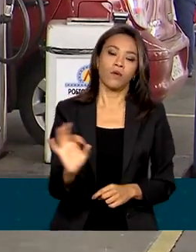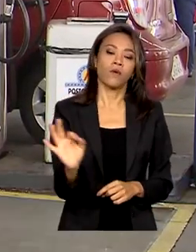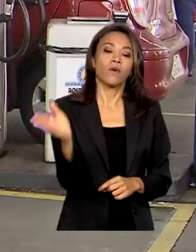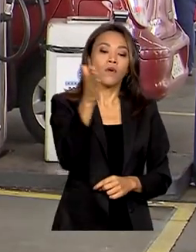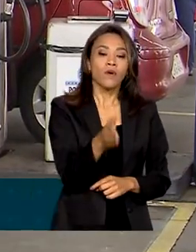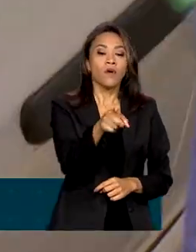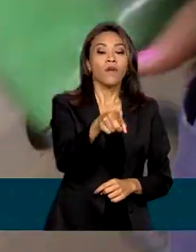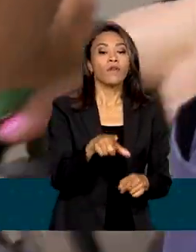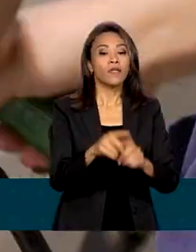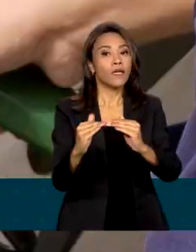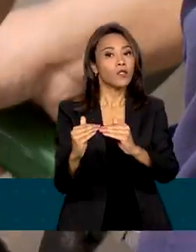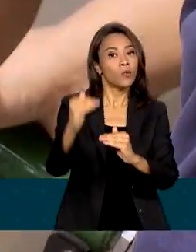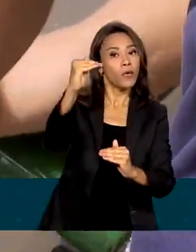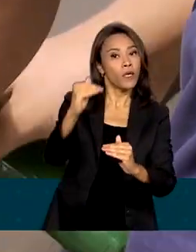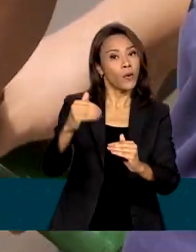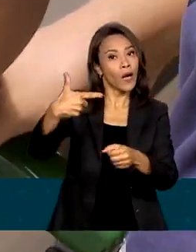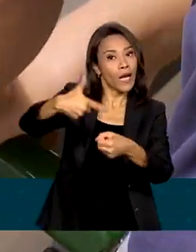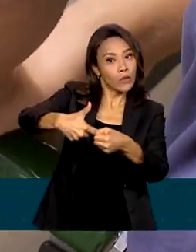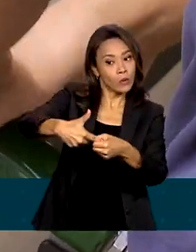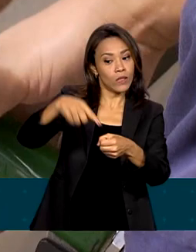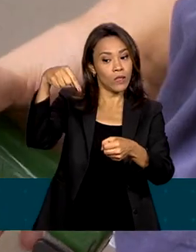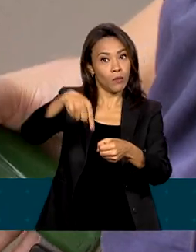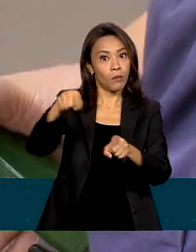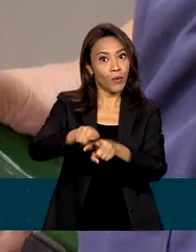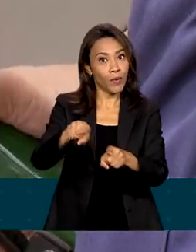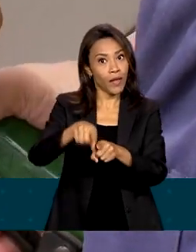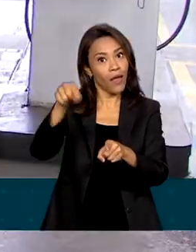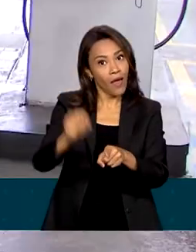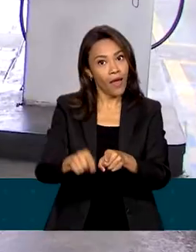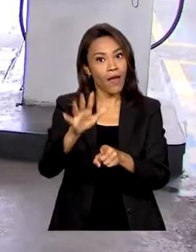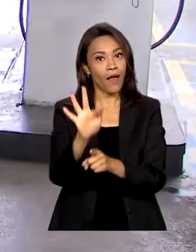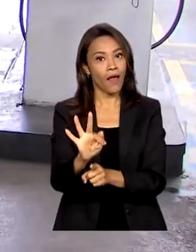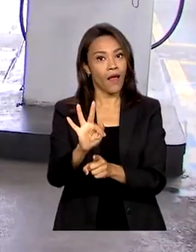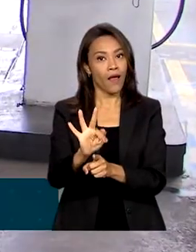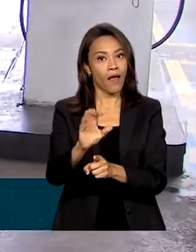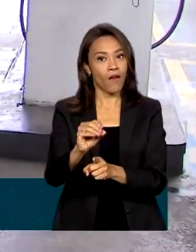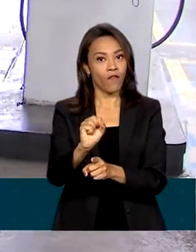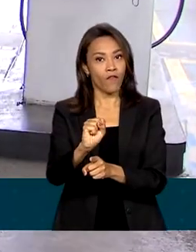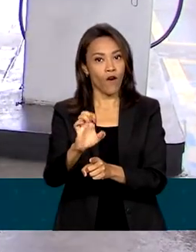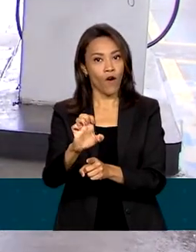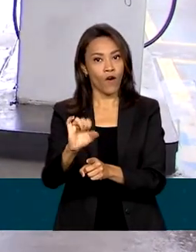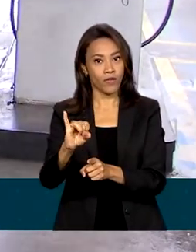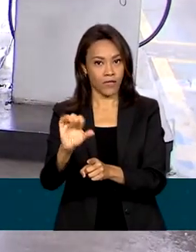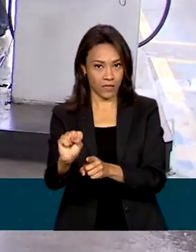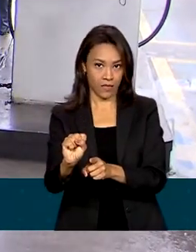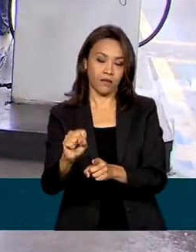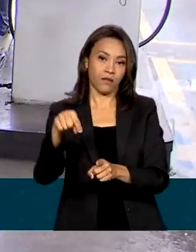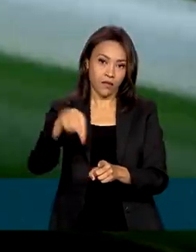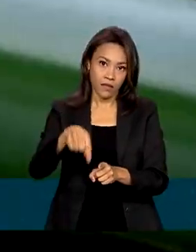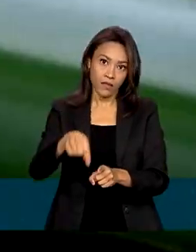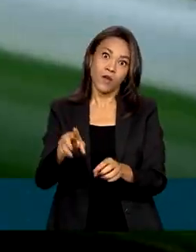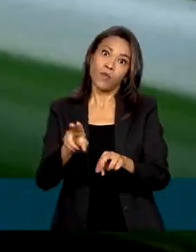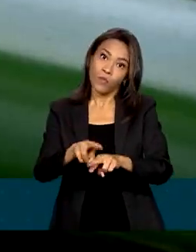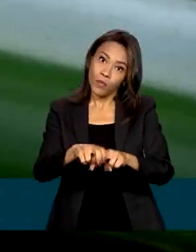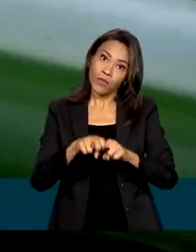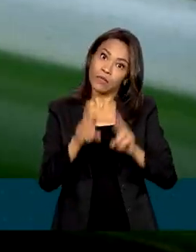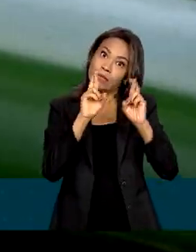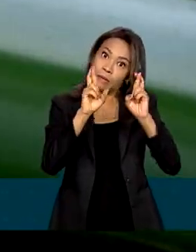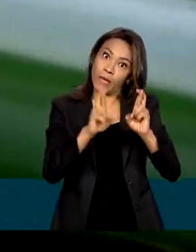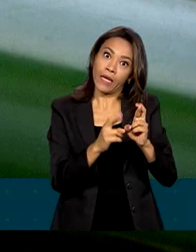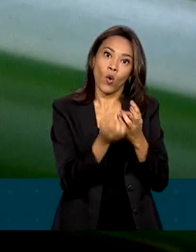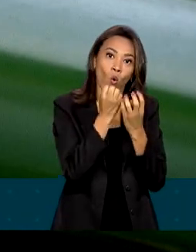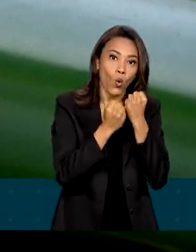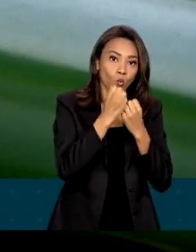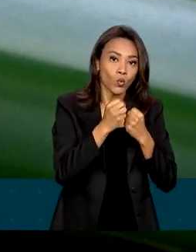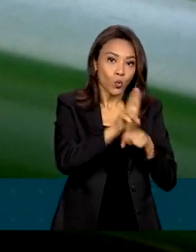taxação superior por se tratar de um combustível fóssil. Com isso, o governo espera incentivar o consumo do etanol, que